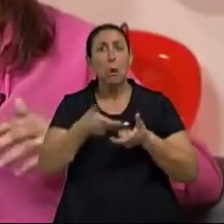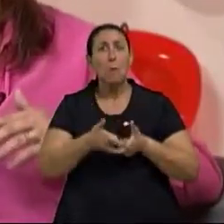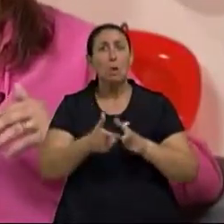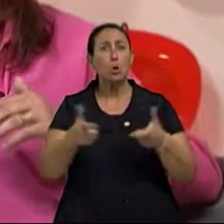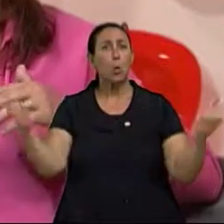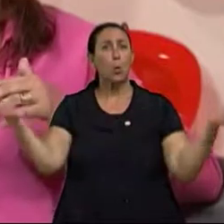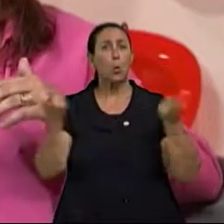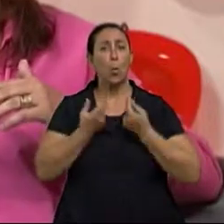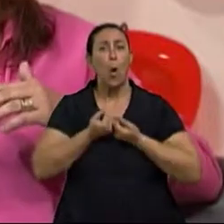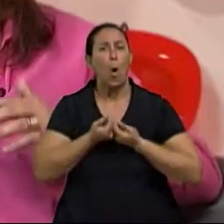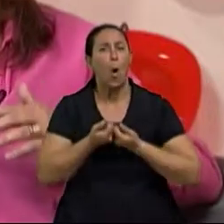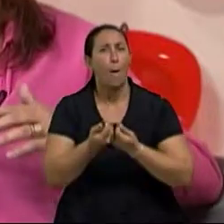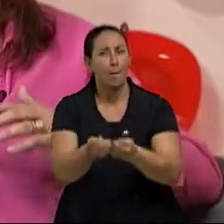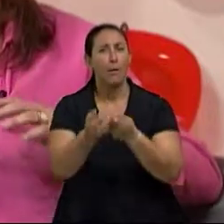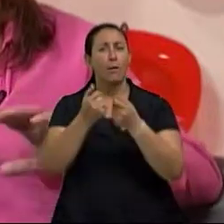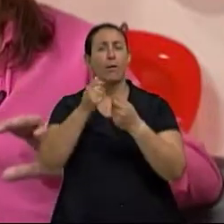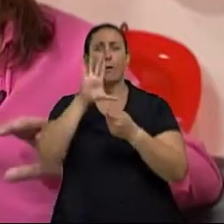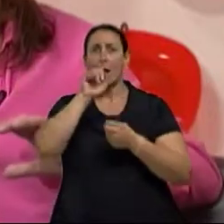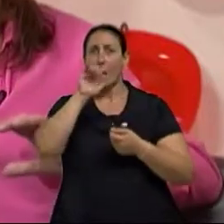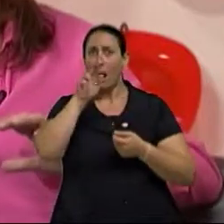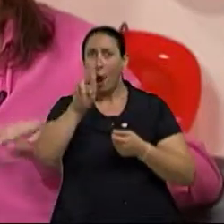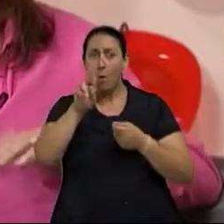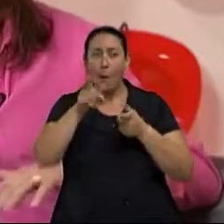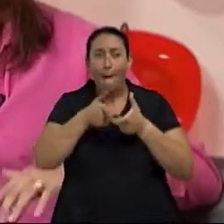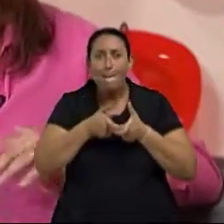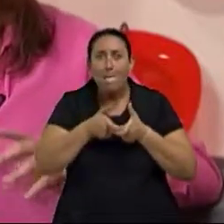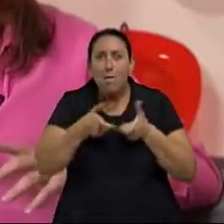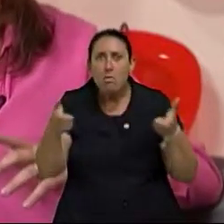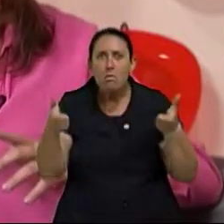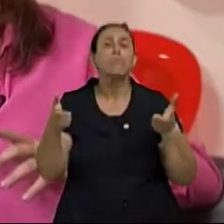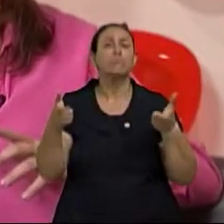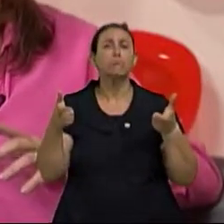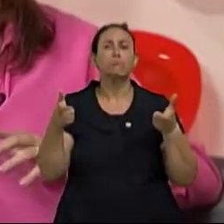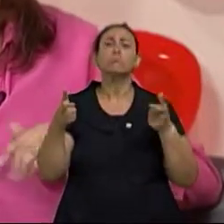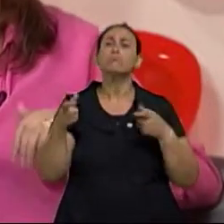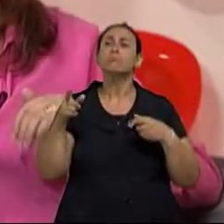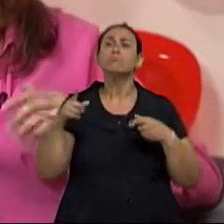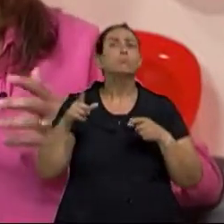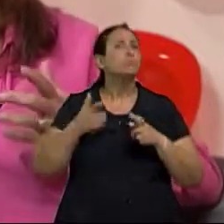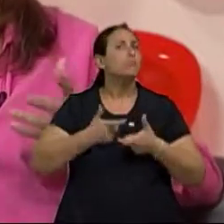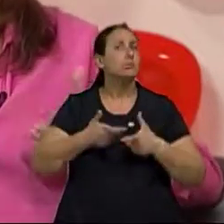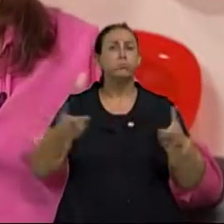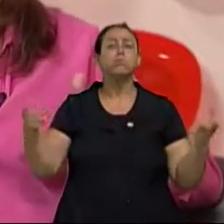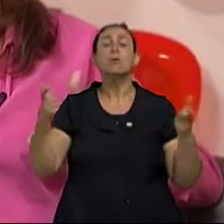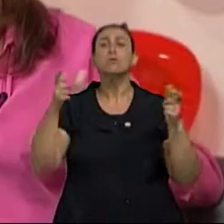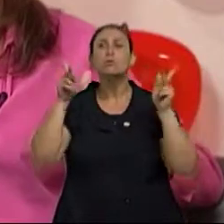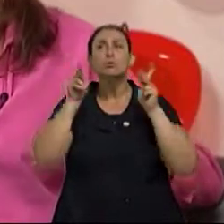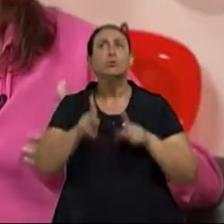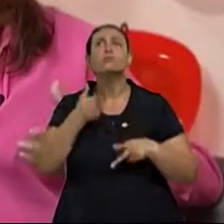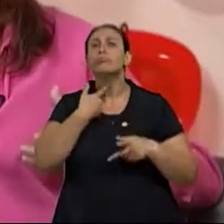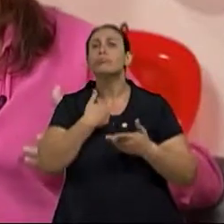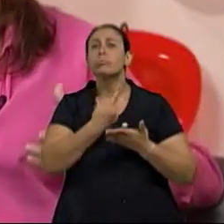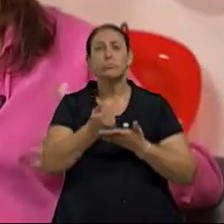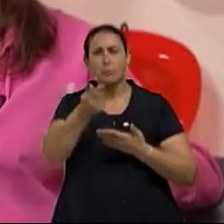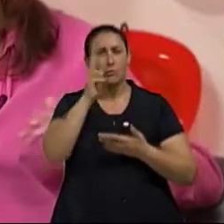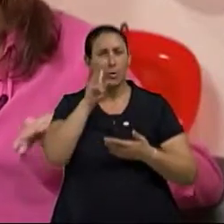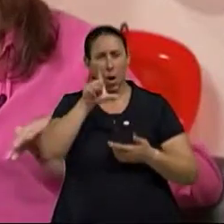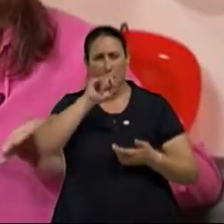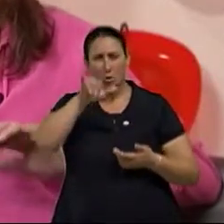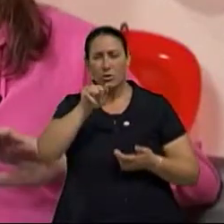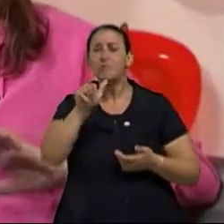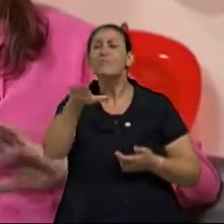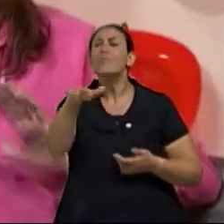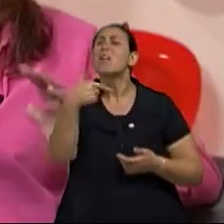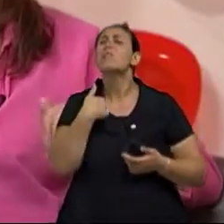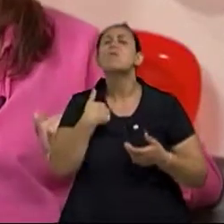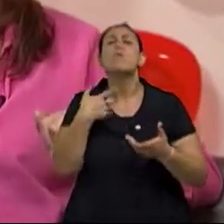desses chocolates com alto conteúdo de cacau está crescendo muito. Então, você já vê, assim, ó, nas lojas, perguntando,